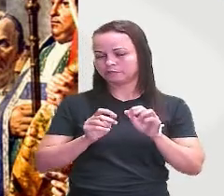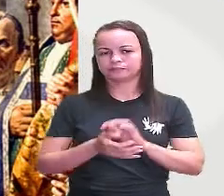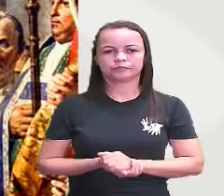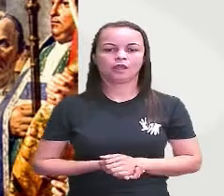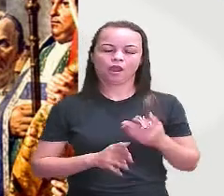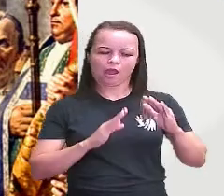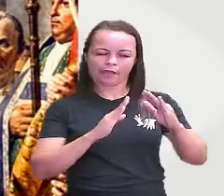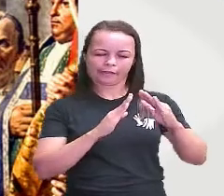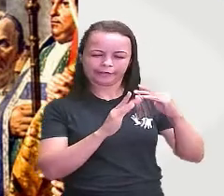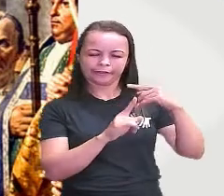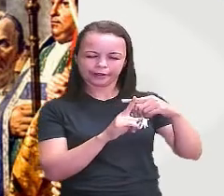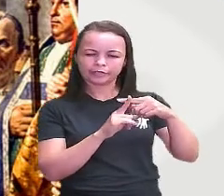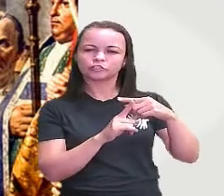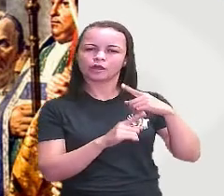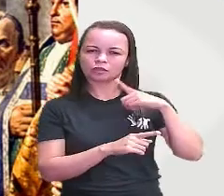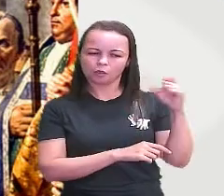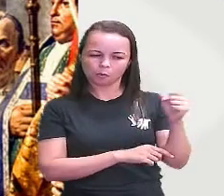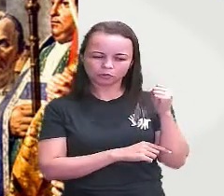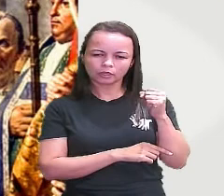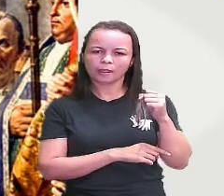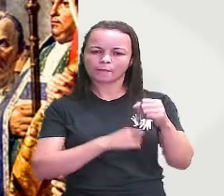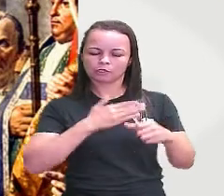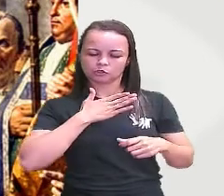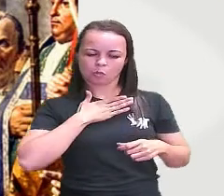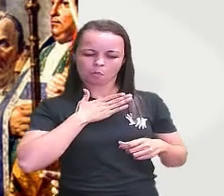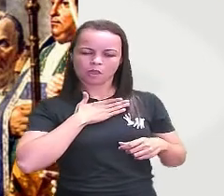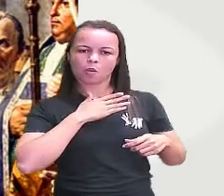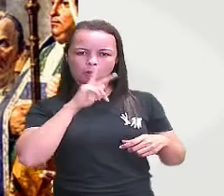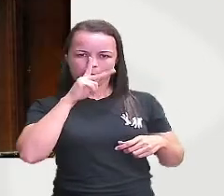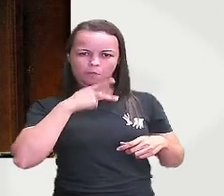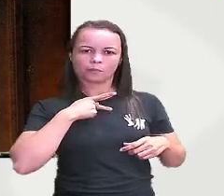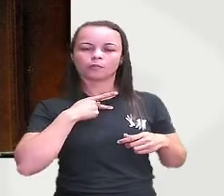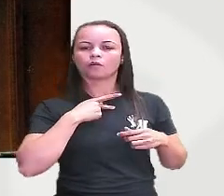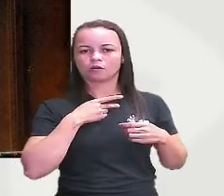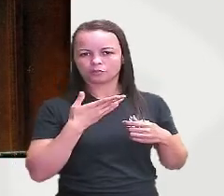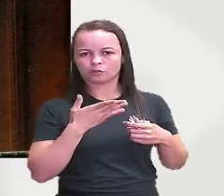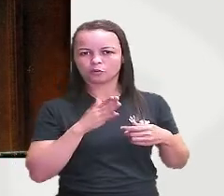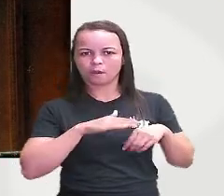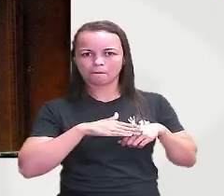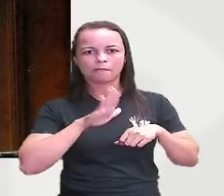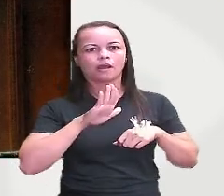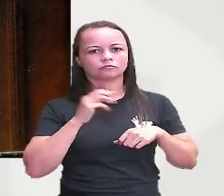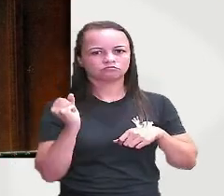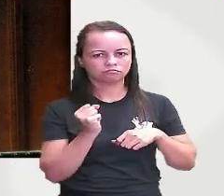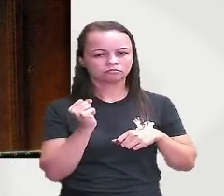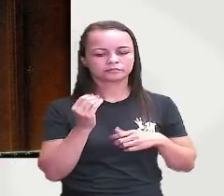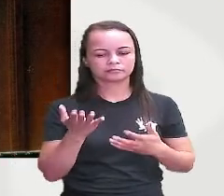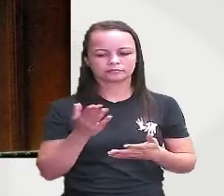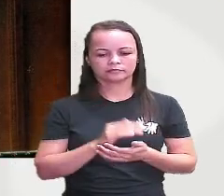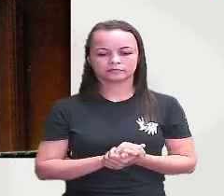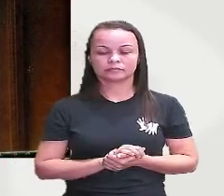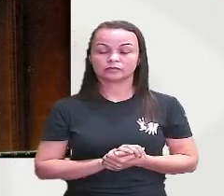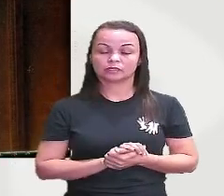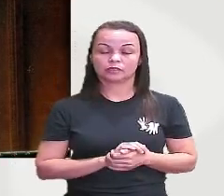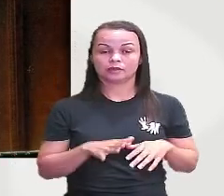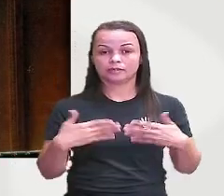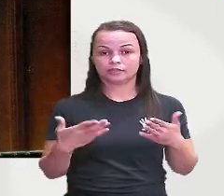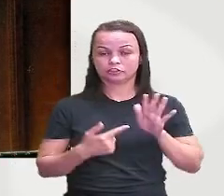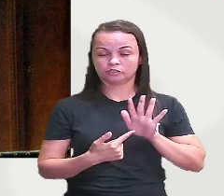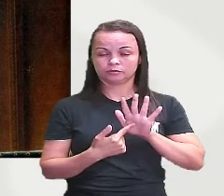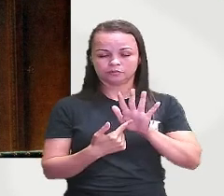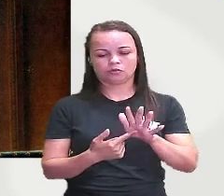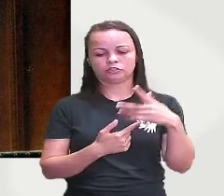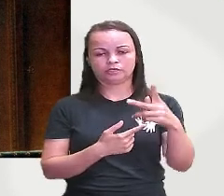poder mas o poder absoluto é o meu e aí a gente passa para esse período na